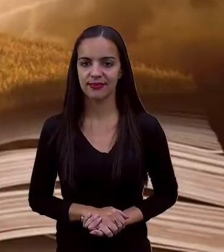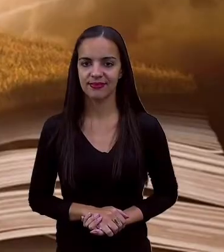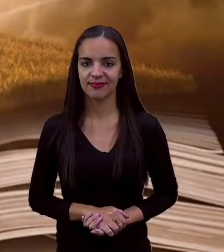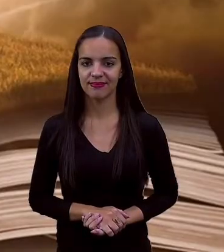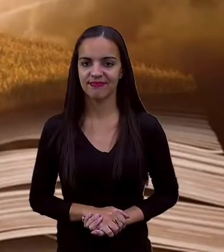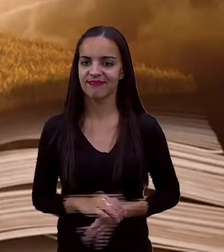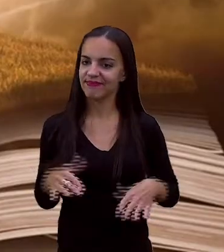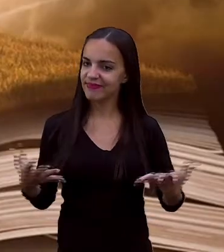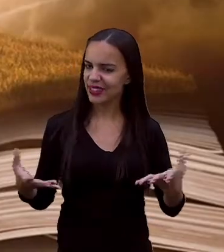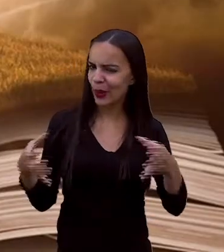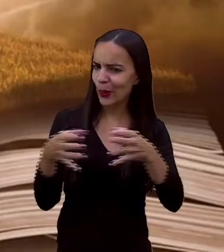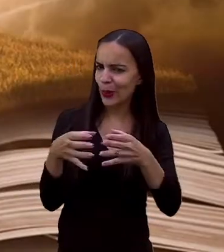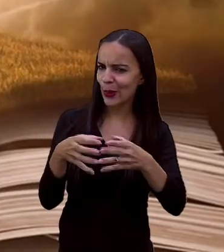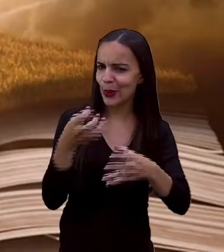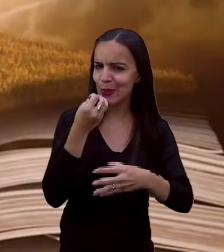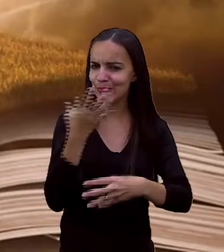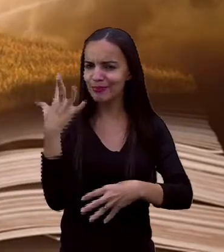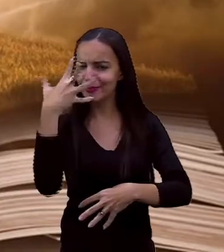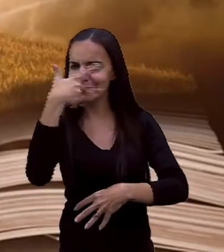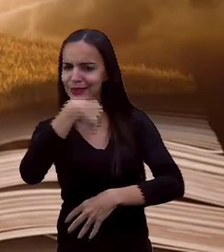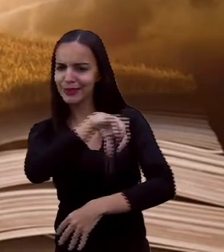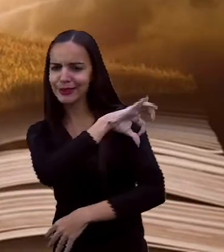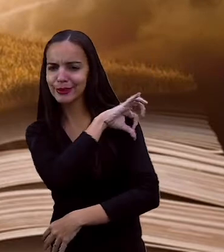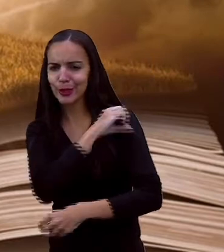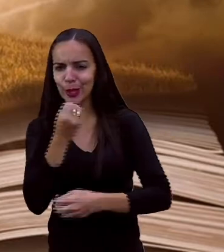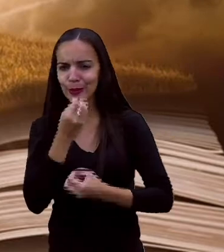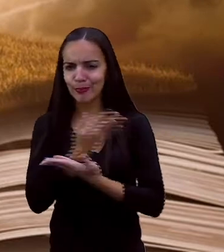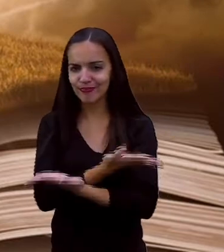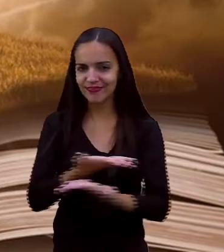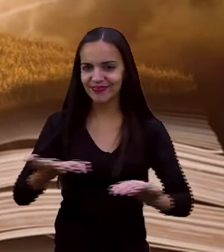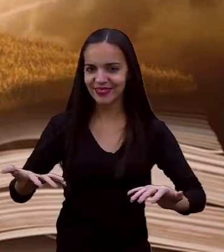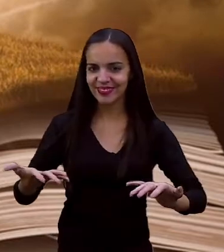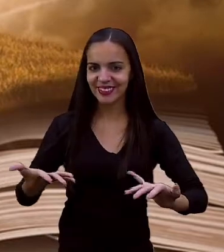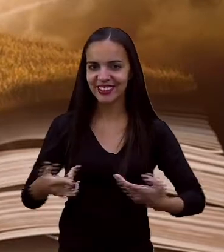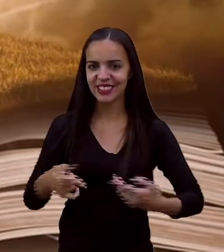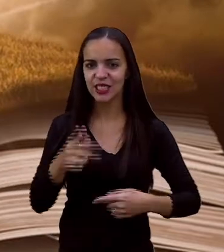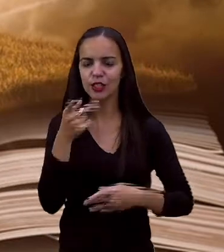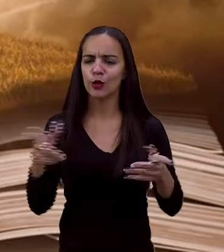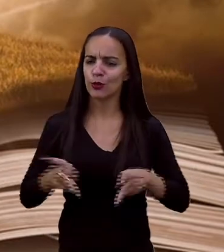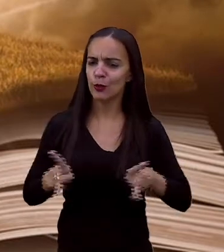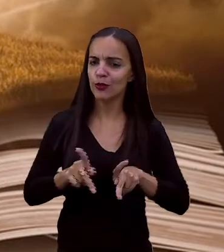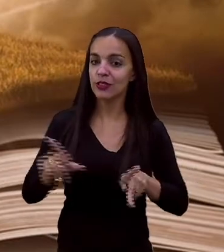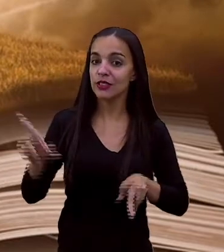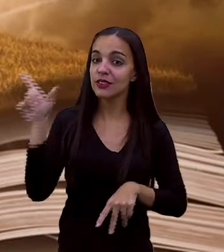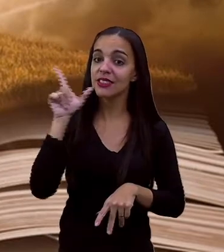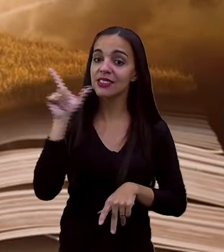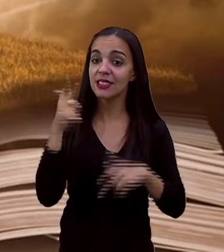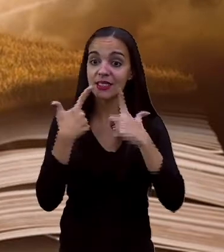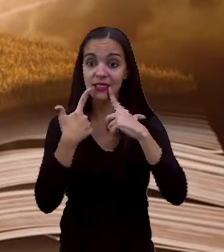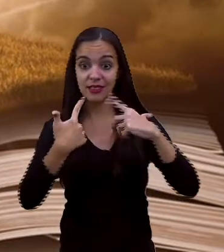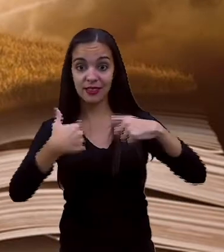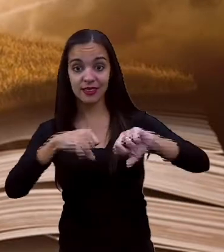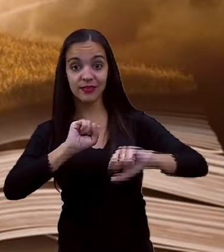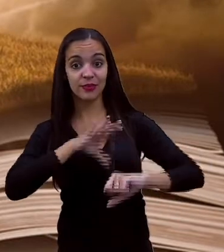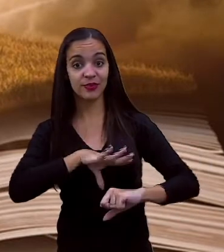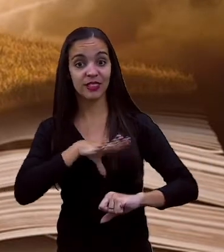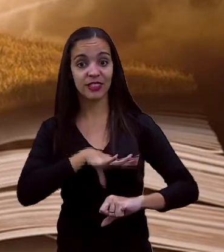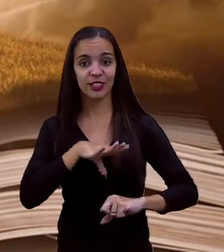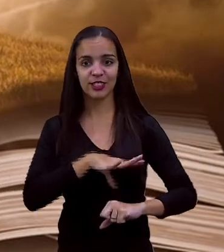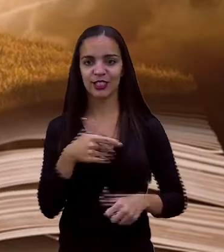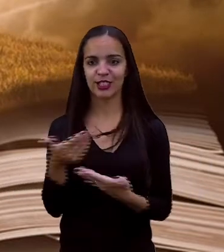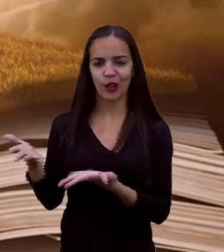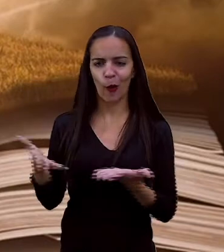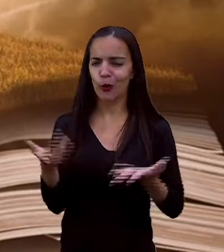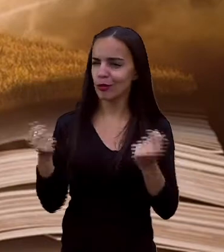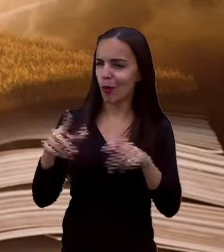E aí galera bonita do 9º ano, tudo bem com vocês? Por aqui a professora Letícia de língua portuguesa e hoje eu estou num cenário